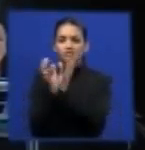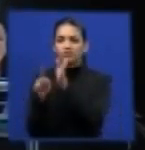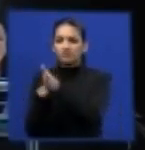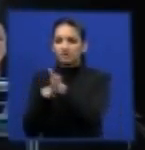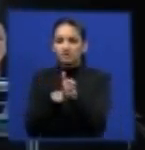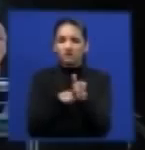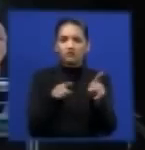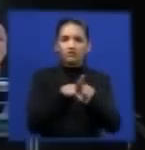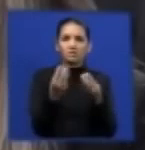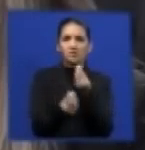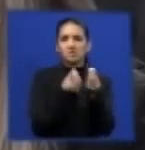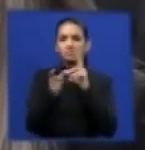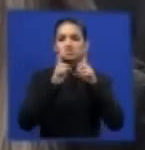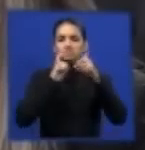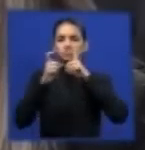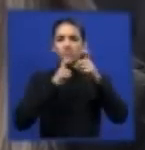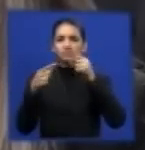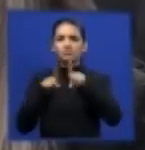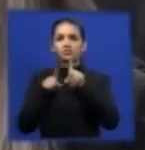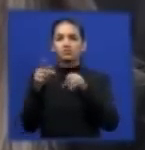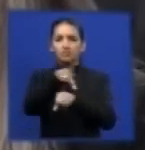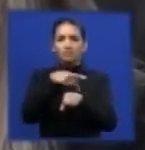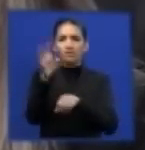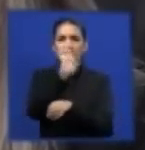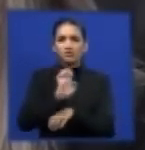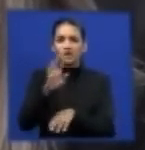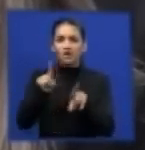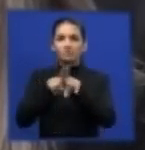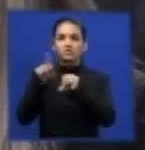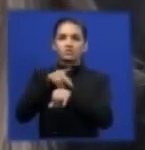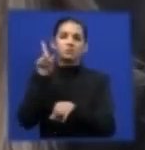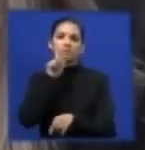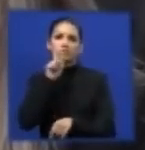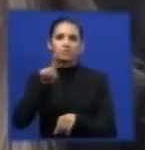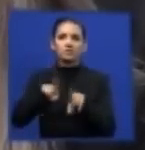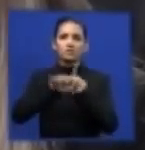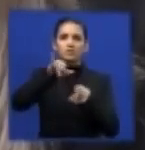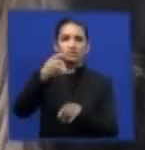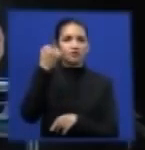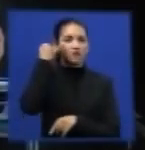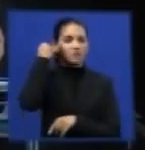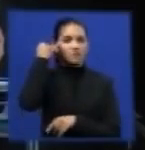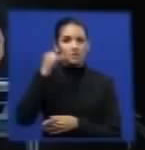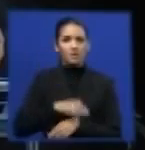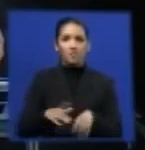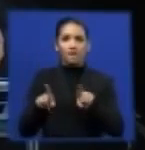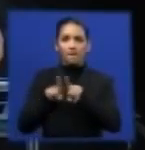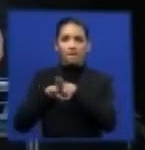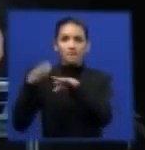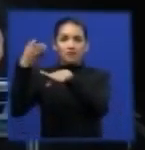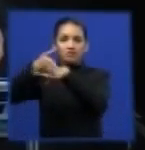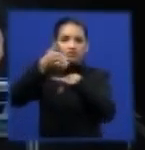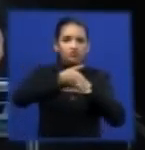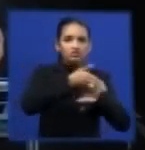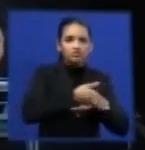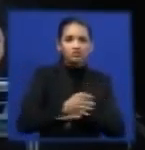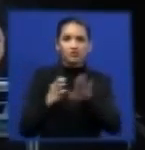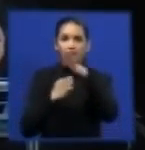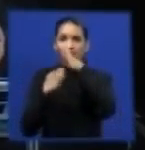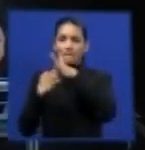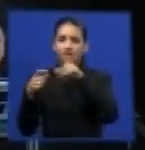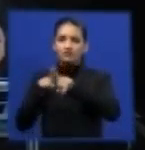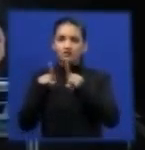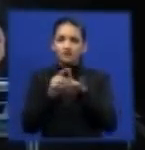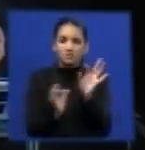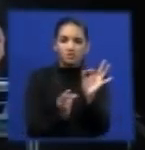de gestão ambiental dos pneus inservíveis na Europa, Estados Unidos e Japão. Visitamos empresas de reformas de reciclagem de pneus